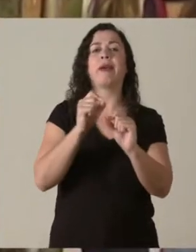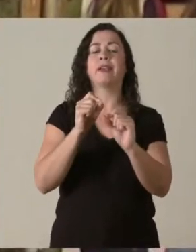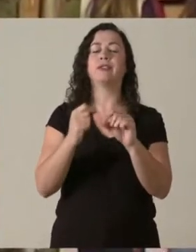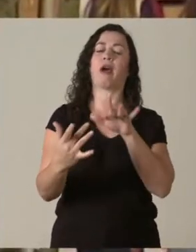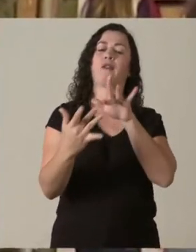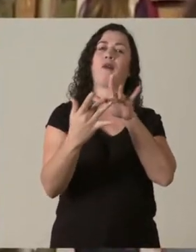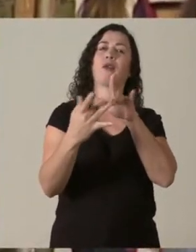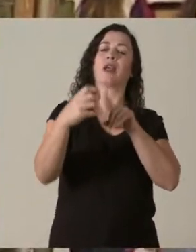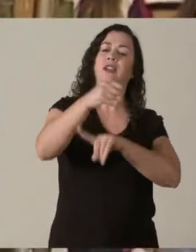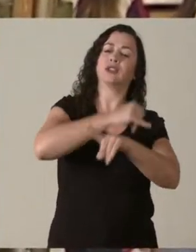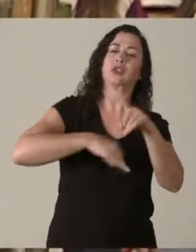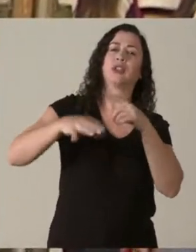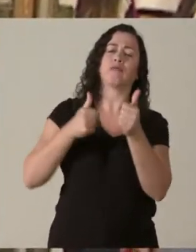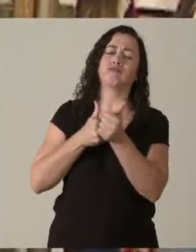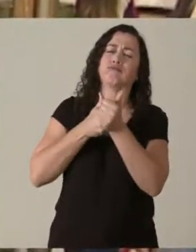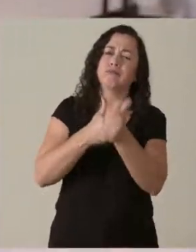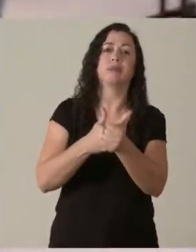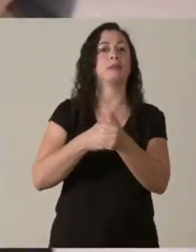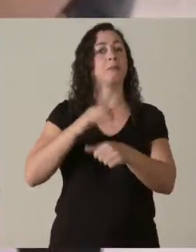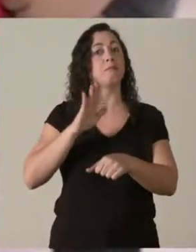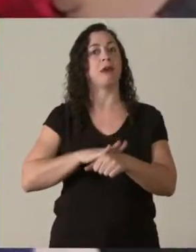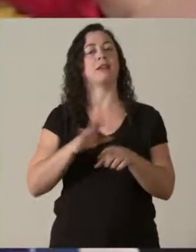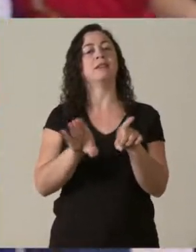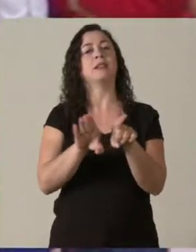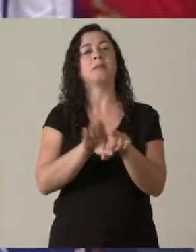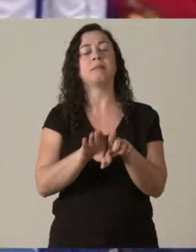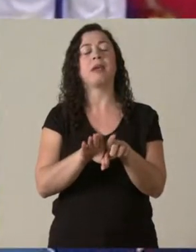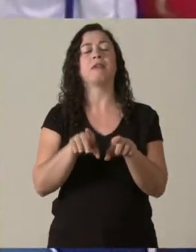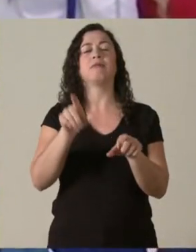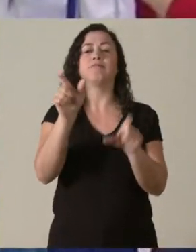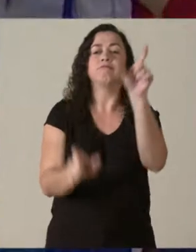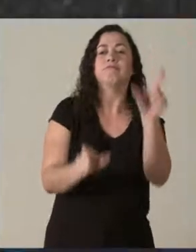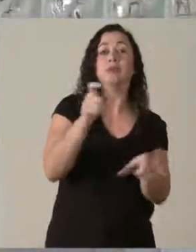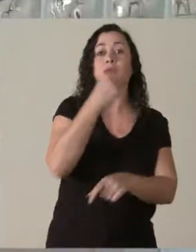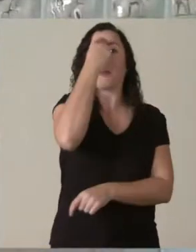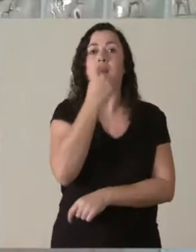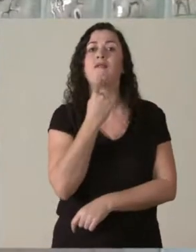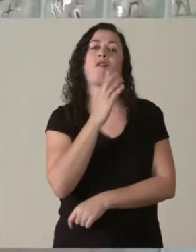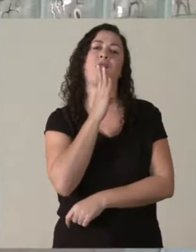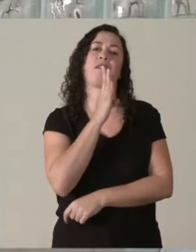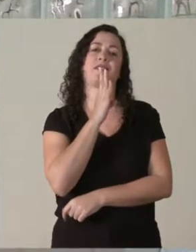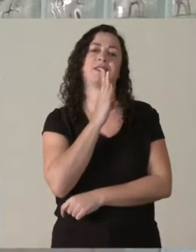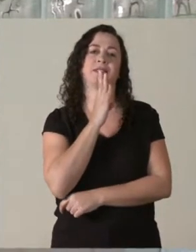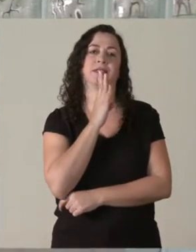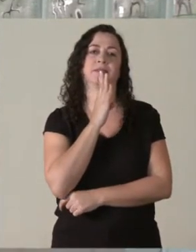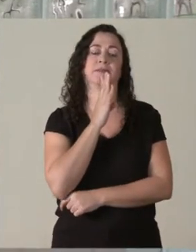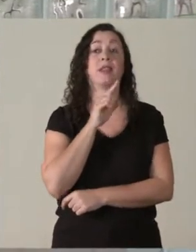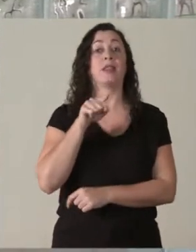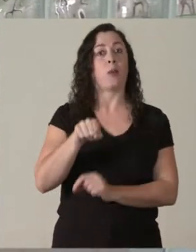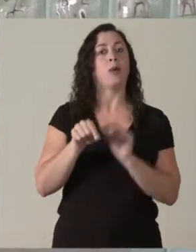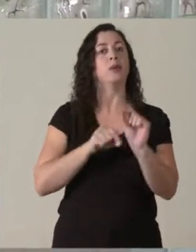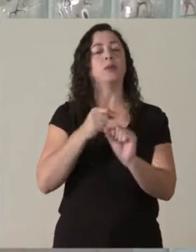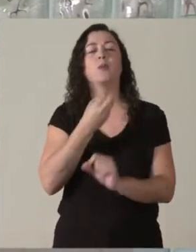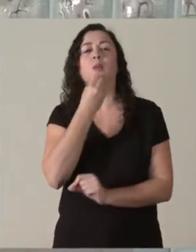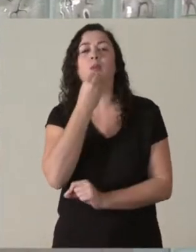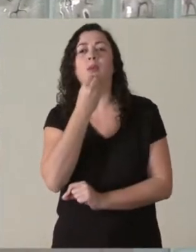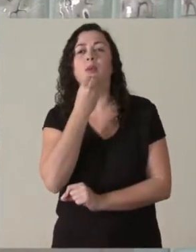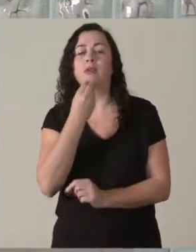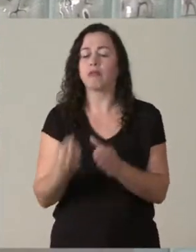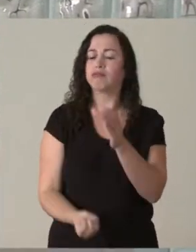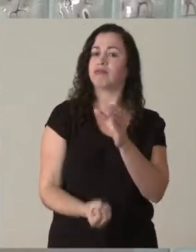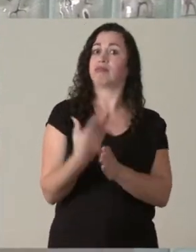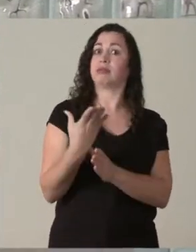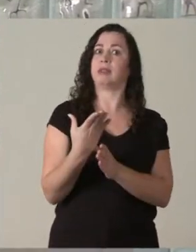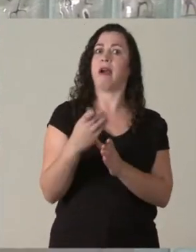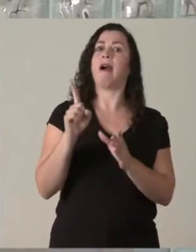sociedade e conhecer o perfil dos ingressantes. Criar outras oportunidades de que a Unicamp saia, então, de portas abertas para